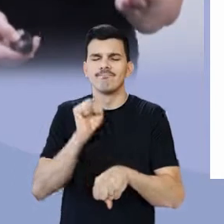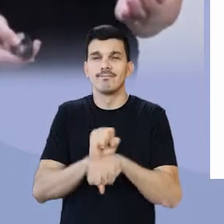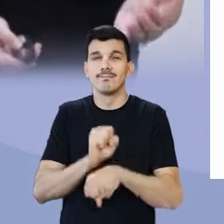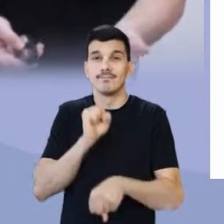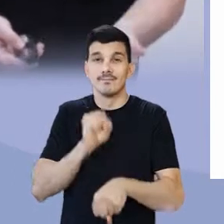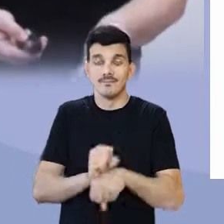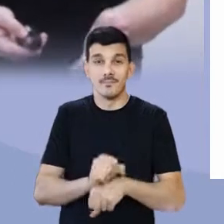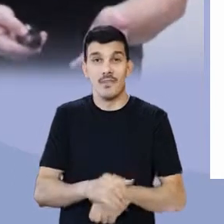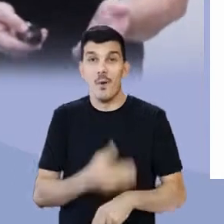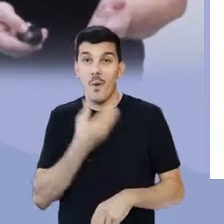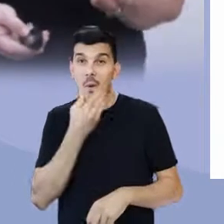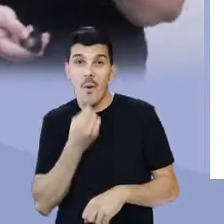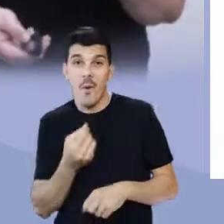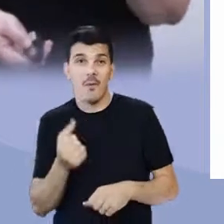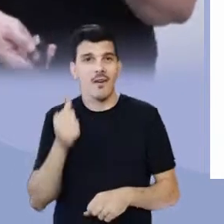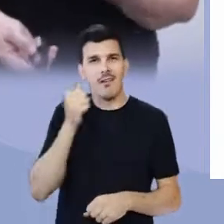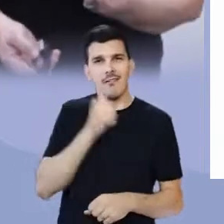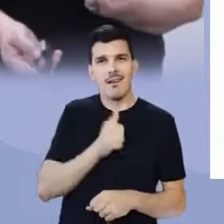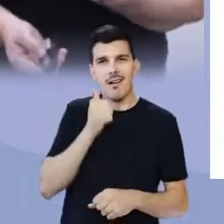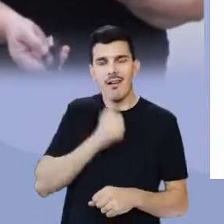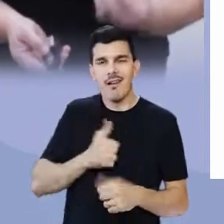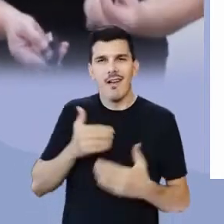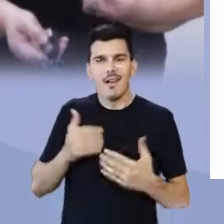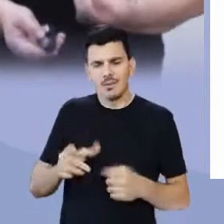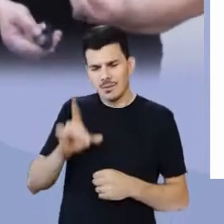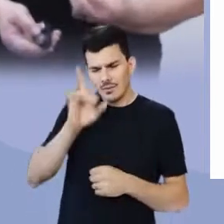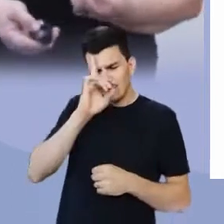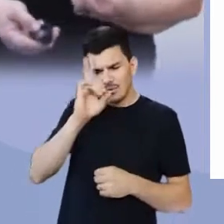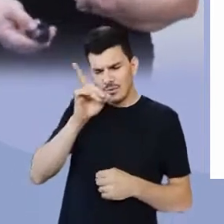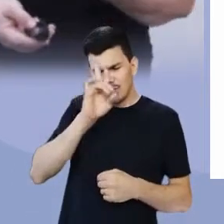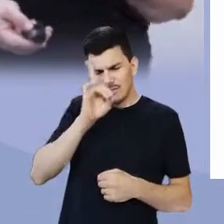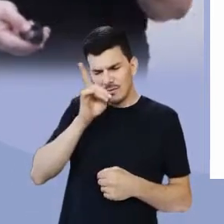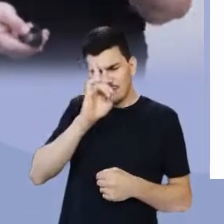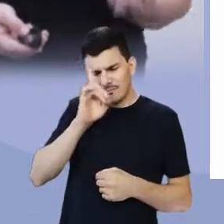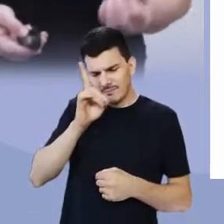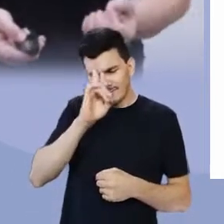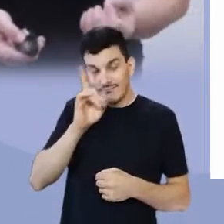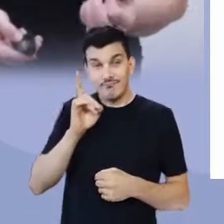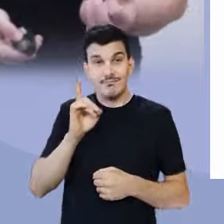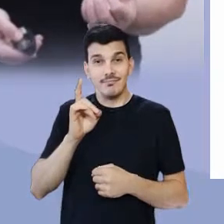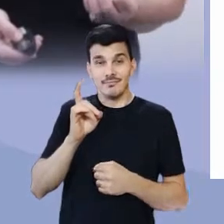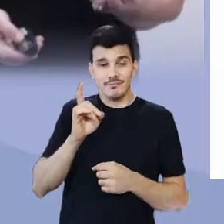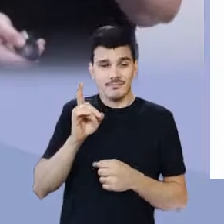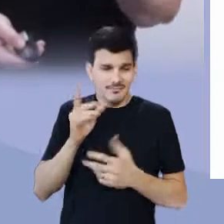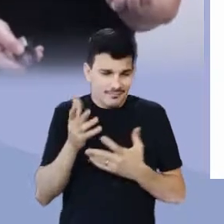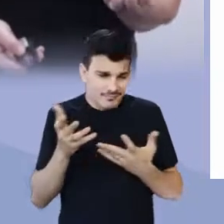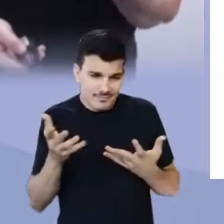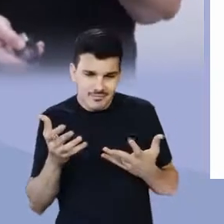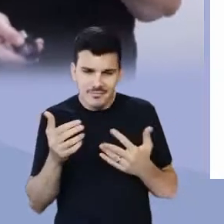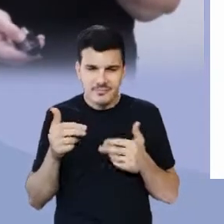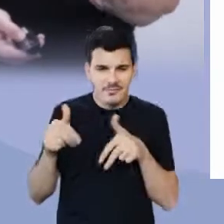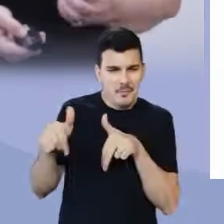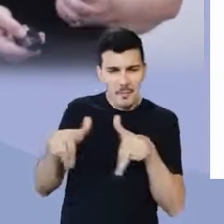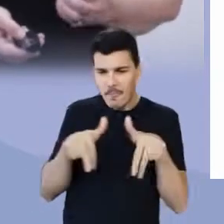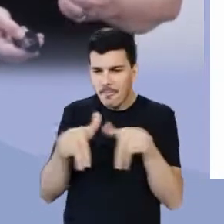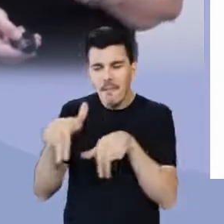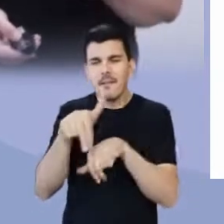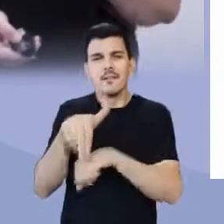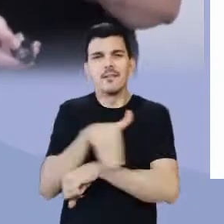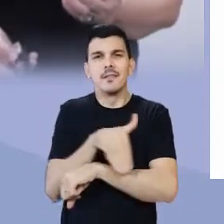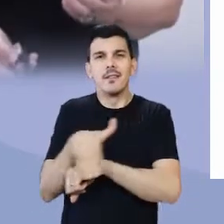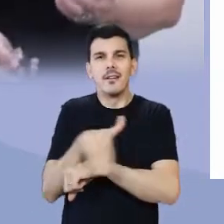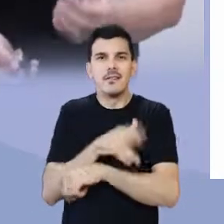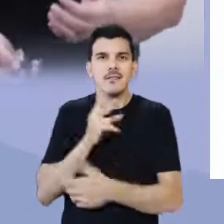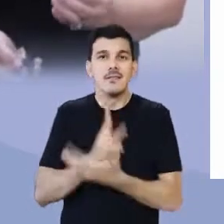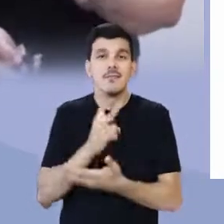Homens e mulheres que se levantam todos os dias, saem de casa, andam pelas ruas,